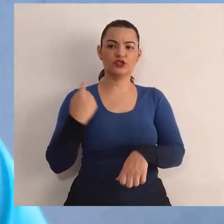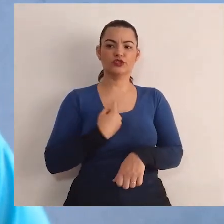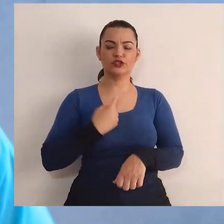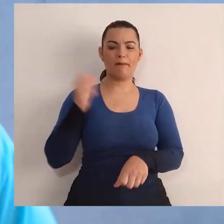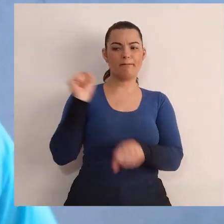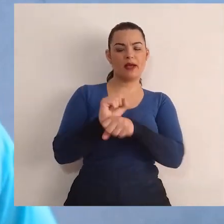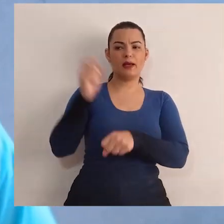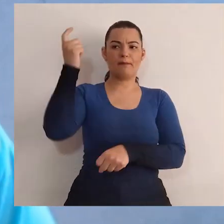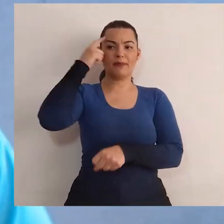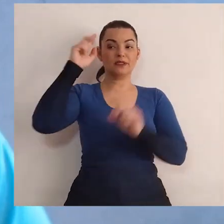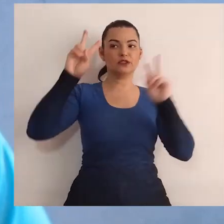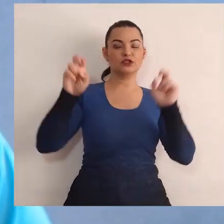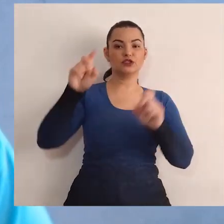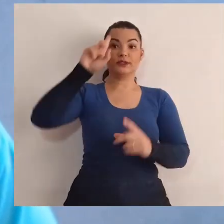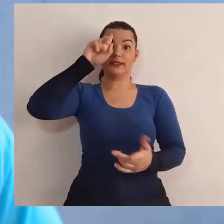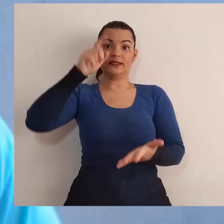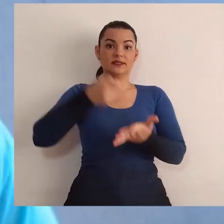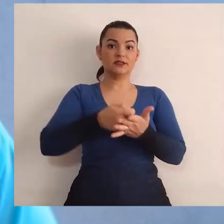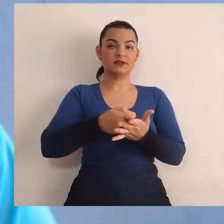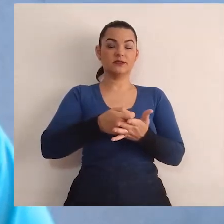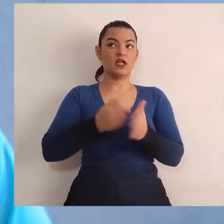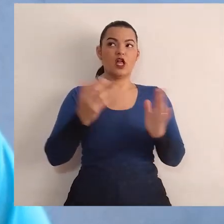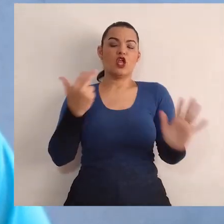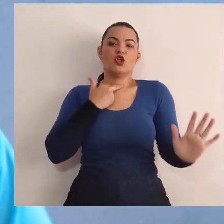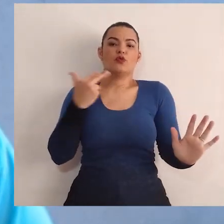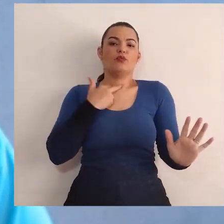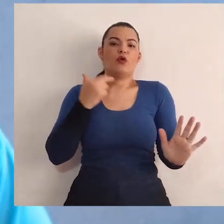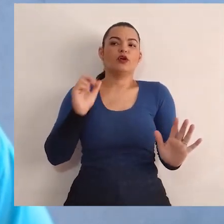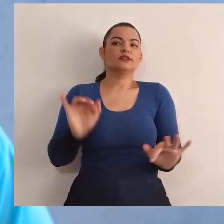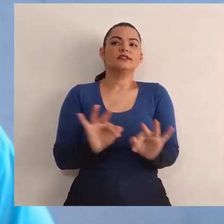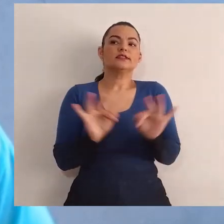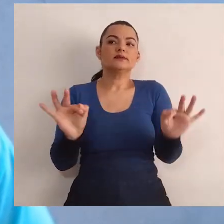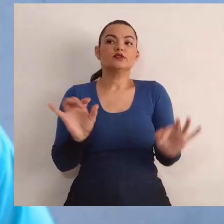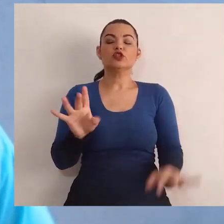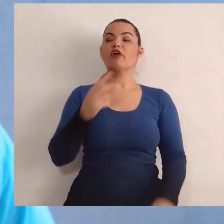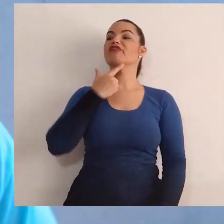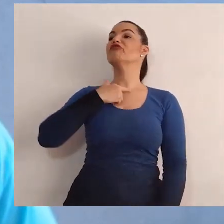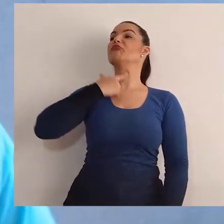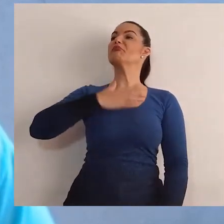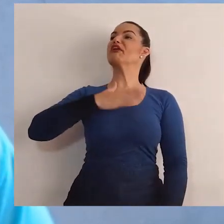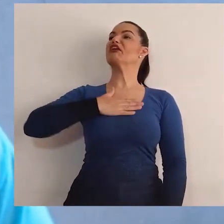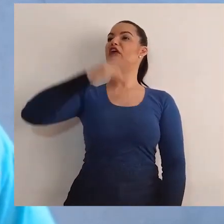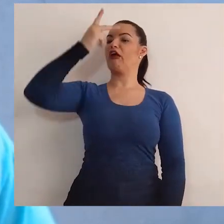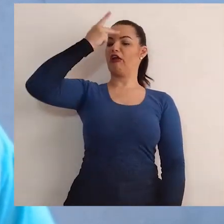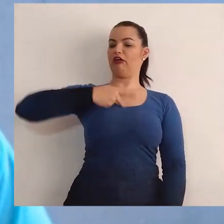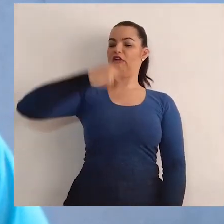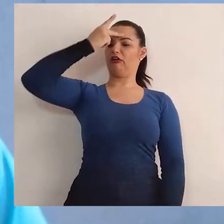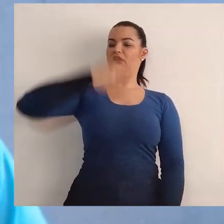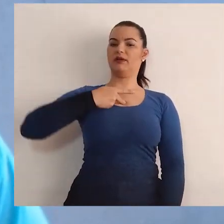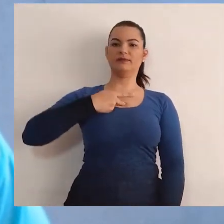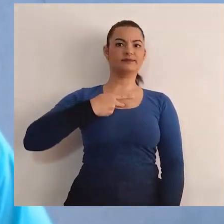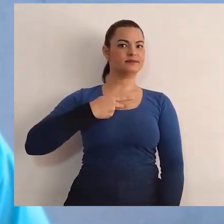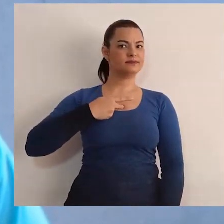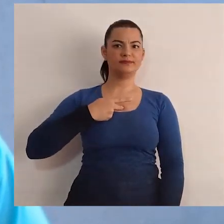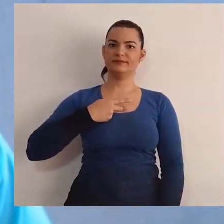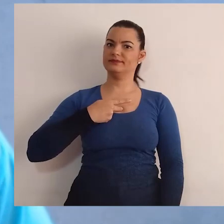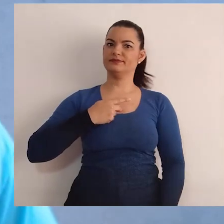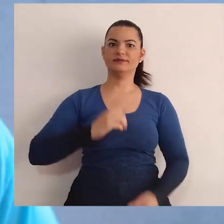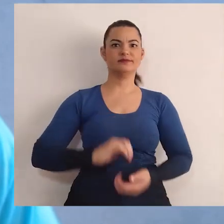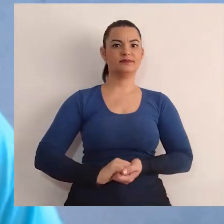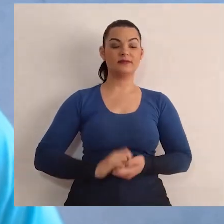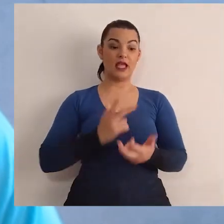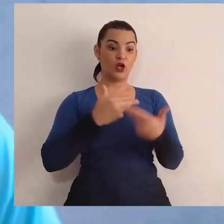pensamos em decisões, nós não podemos levar em consideração apenas a nossa vontade,